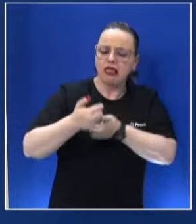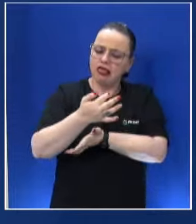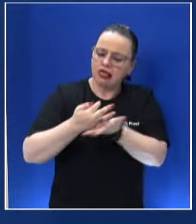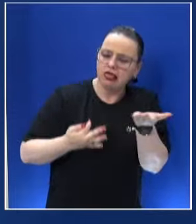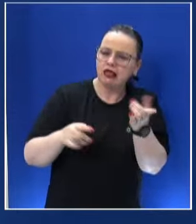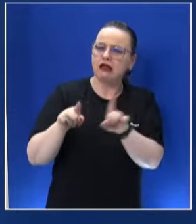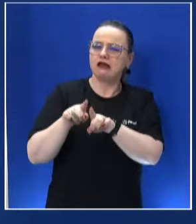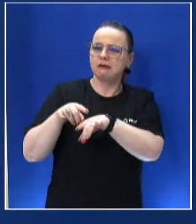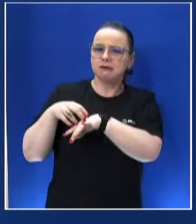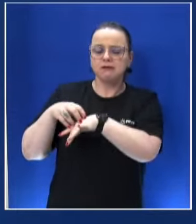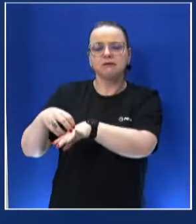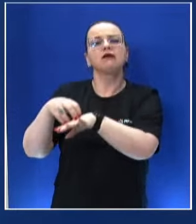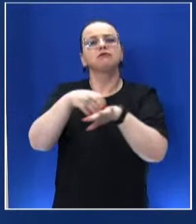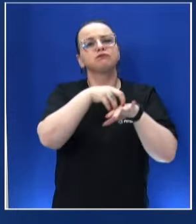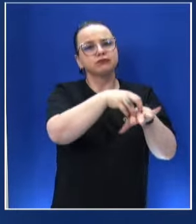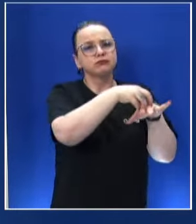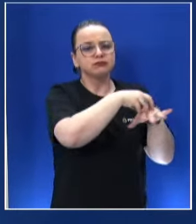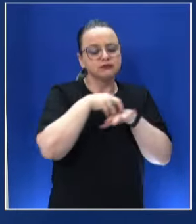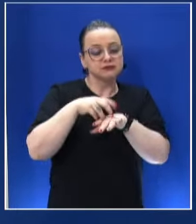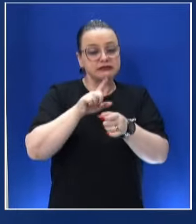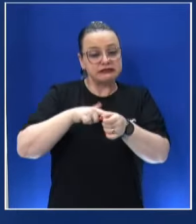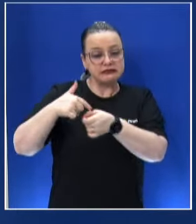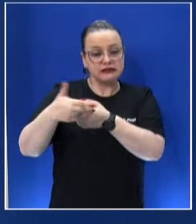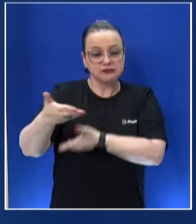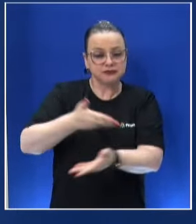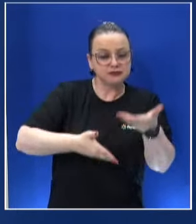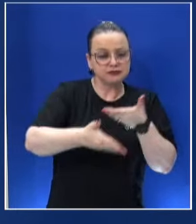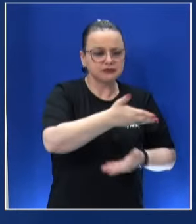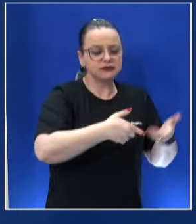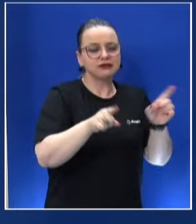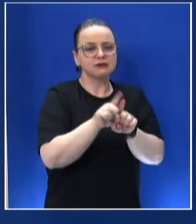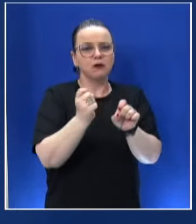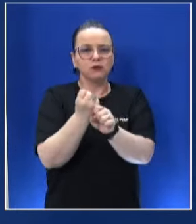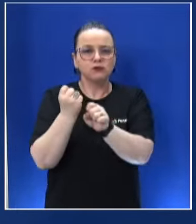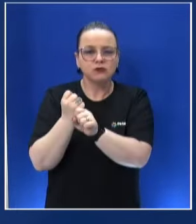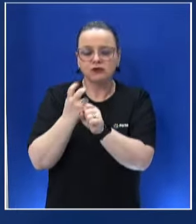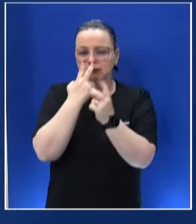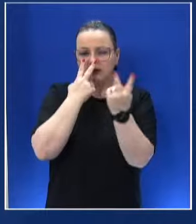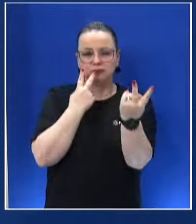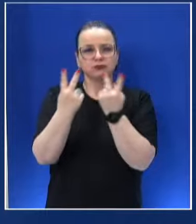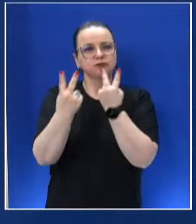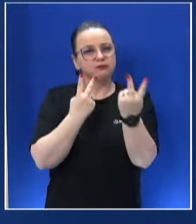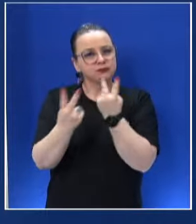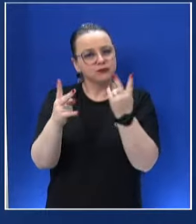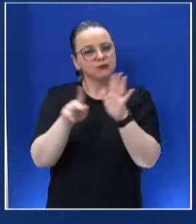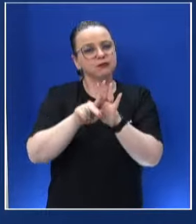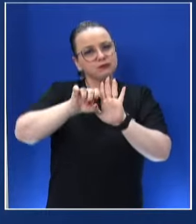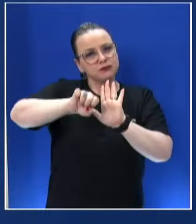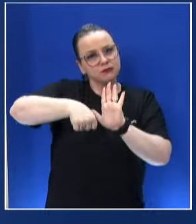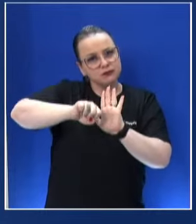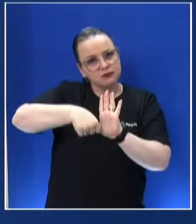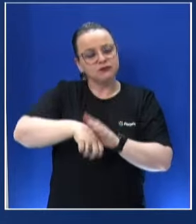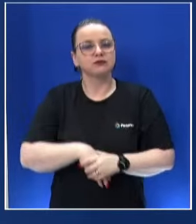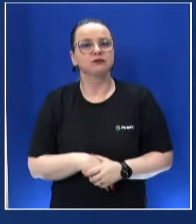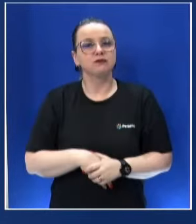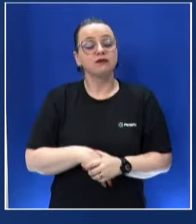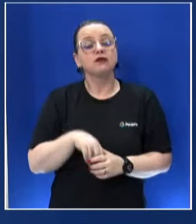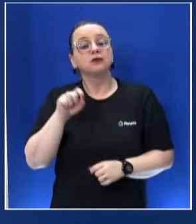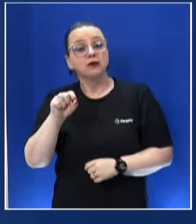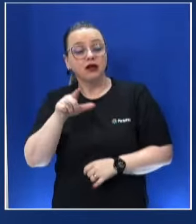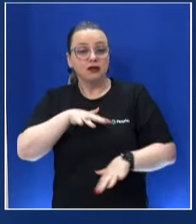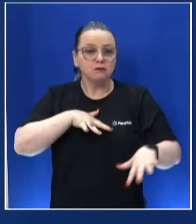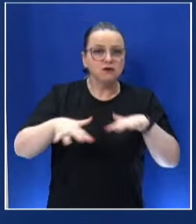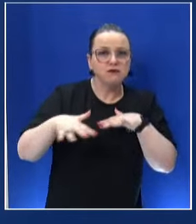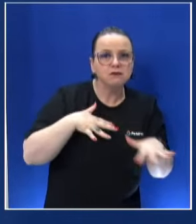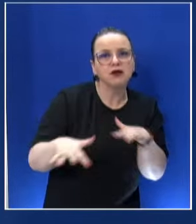metropolitana. São temas importantes construir também as nossas faixas exclusivas para os motociclistas. Ou seja, a mobilidade